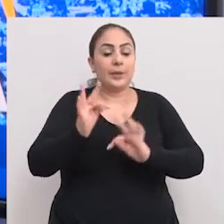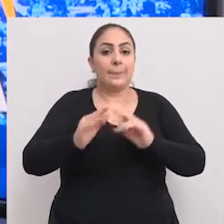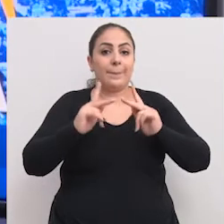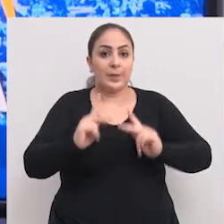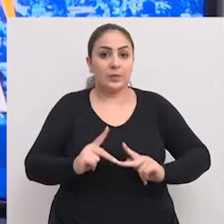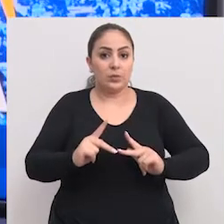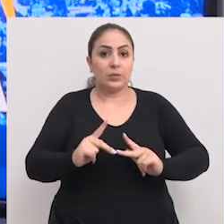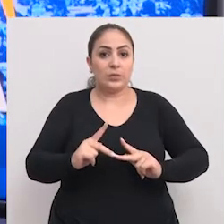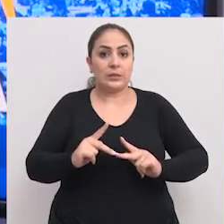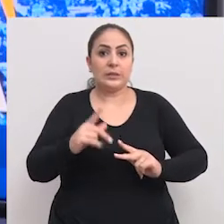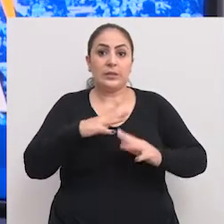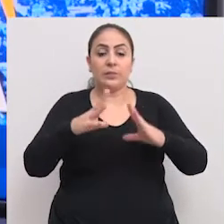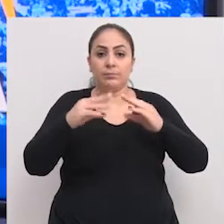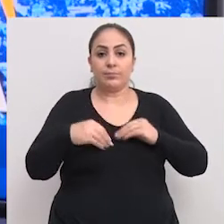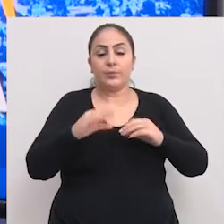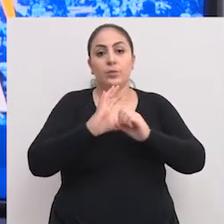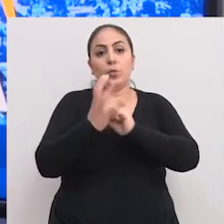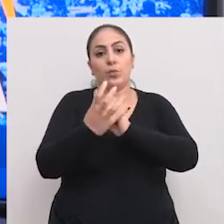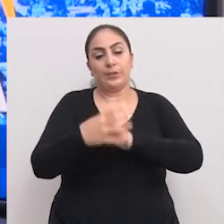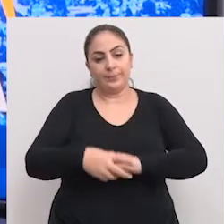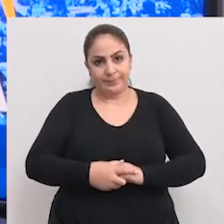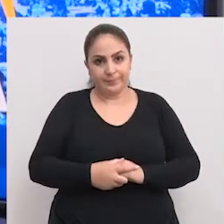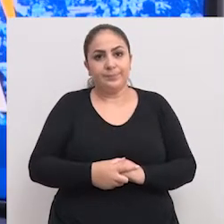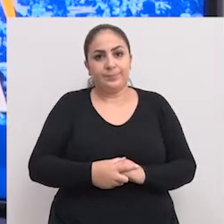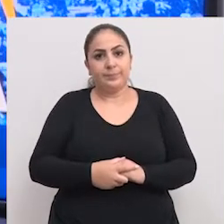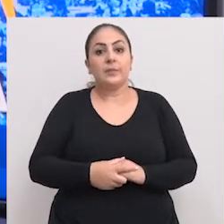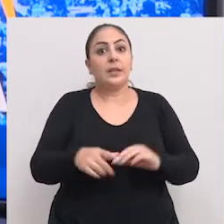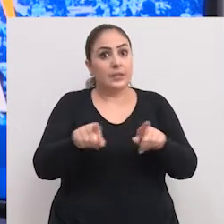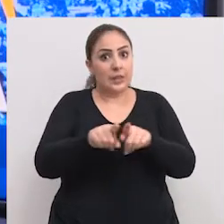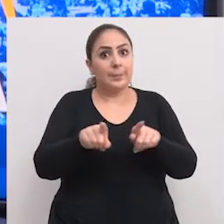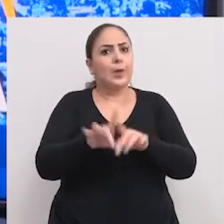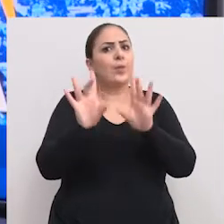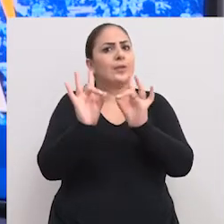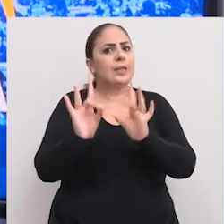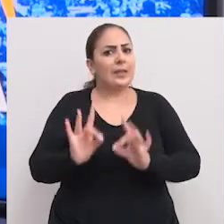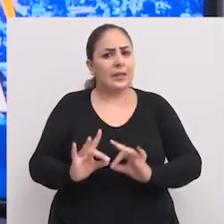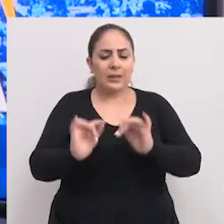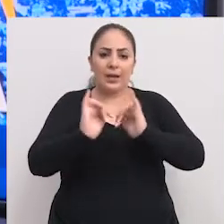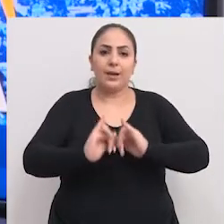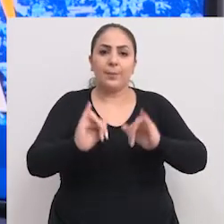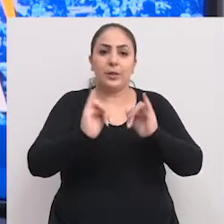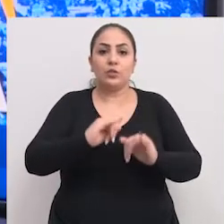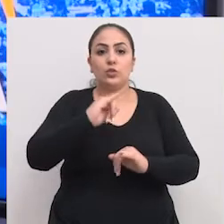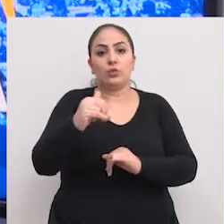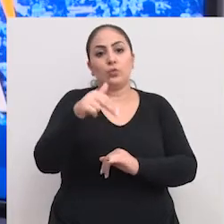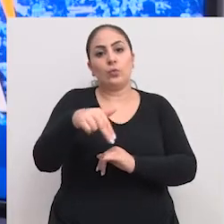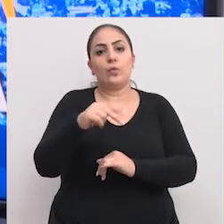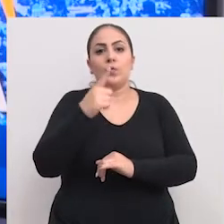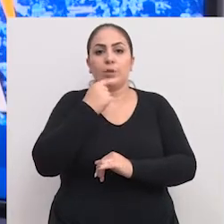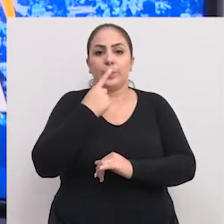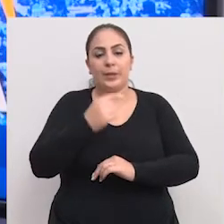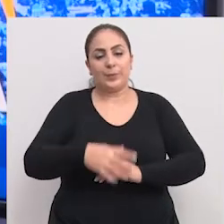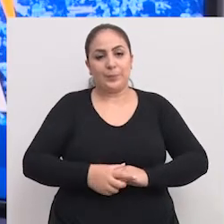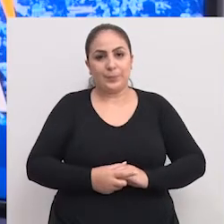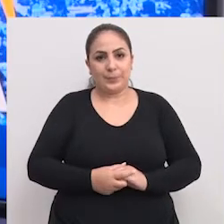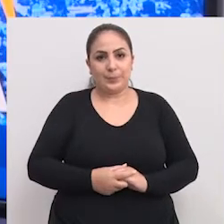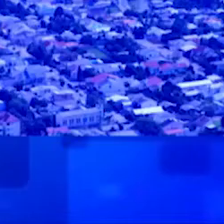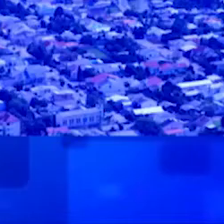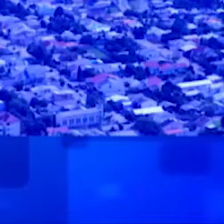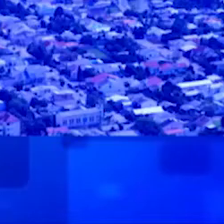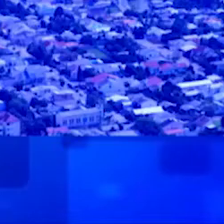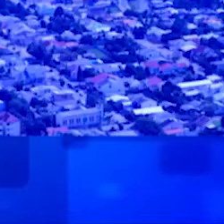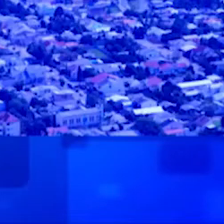tratamento de pacientes diagnosticados com a Covid e ainda os detalhes da campanha Junho Vermelho.